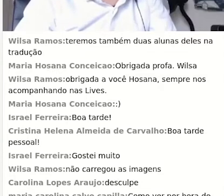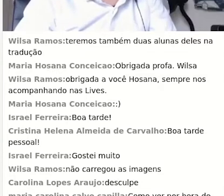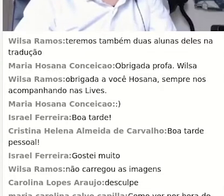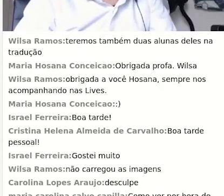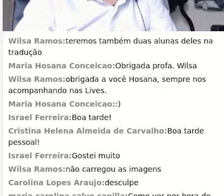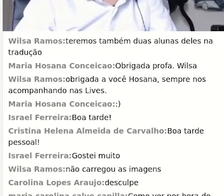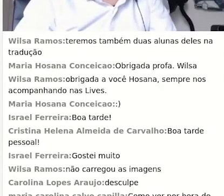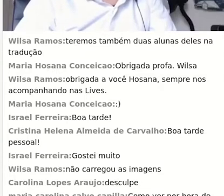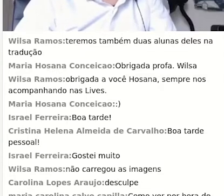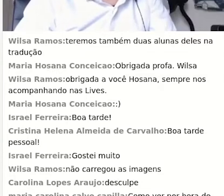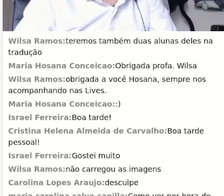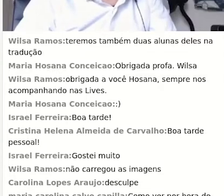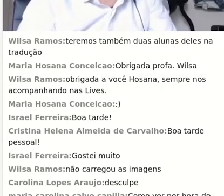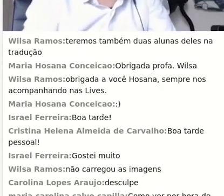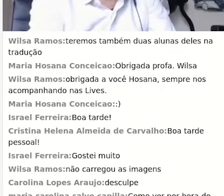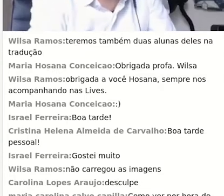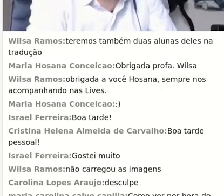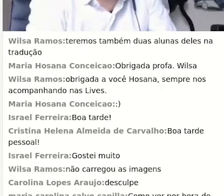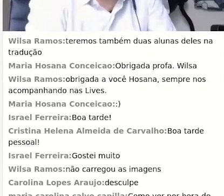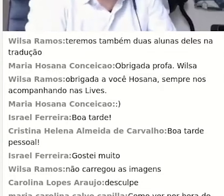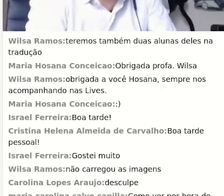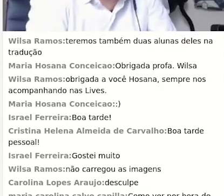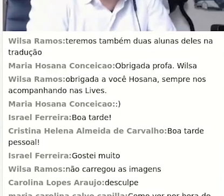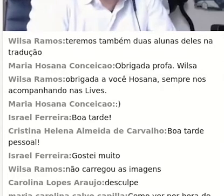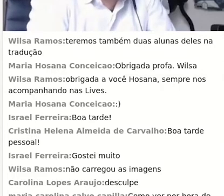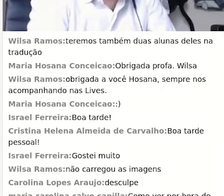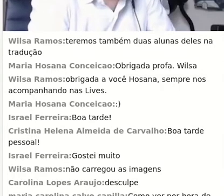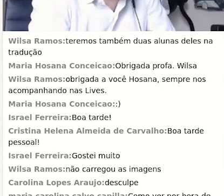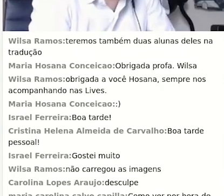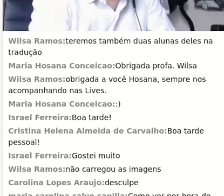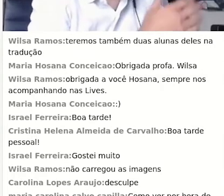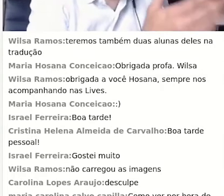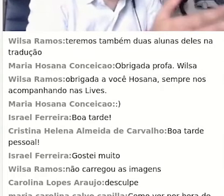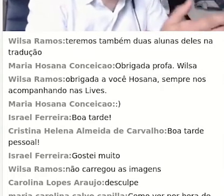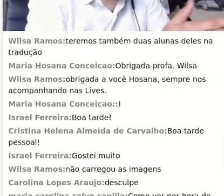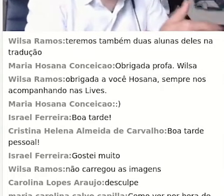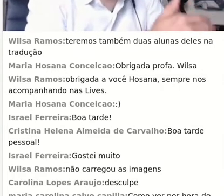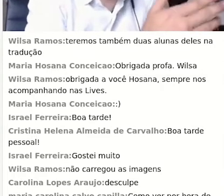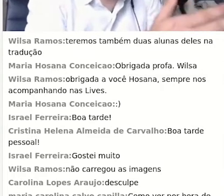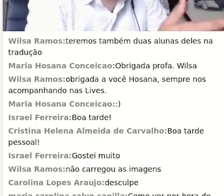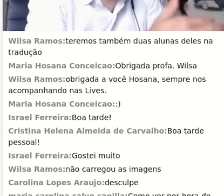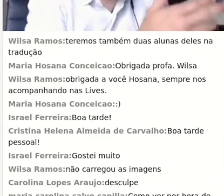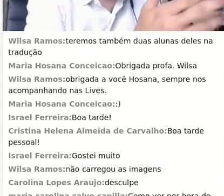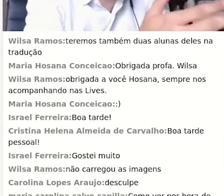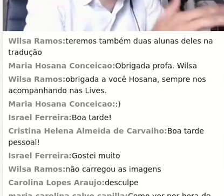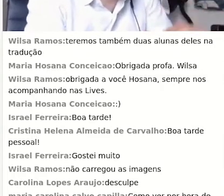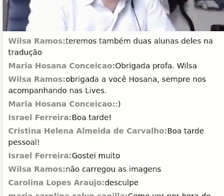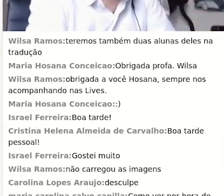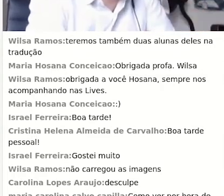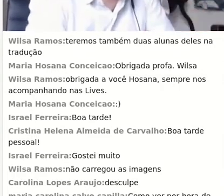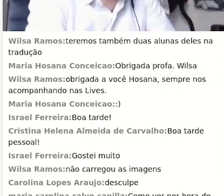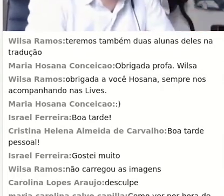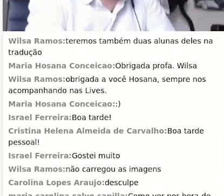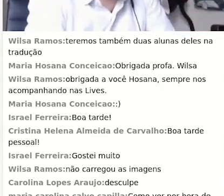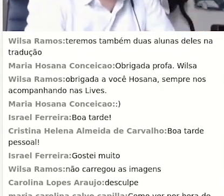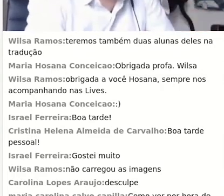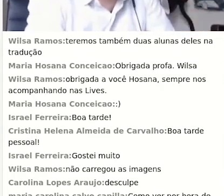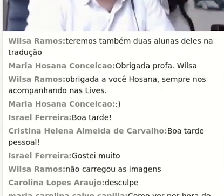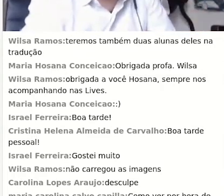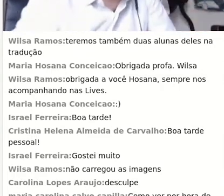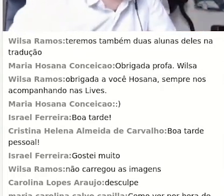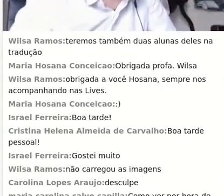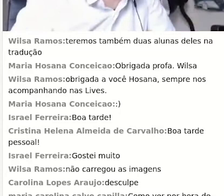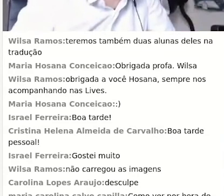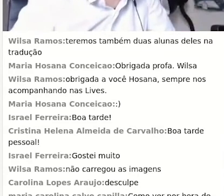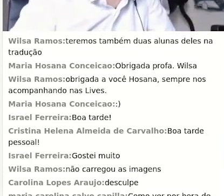posso escolher, por exemplo, baixar uma planilha do Excel para ter os dados de e-mail dos alunos, o nome completo, de